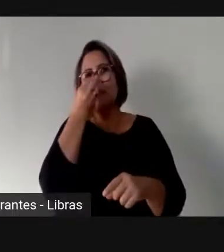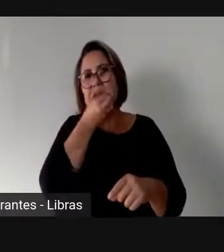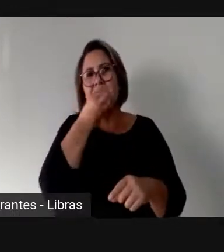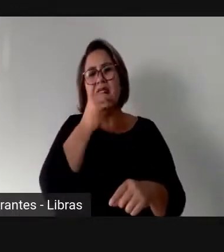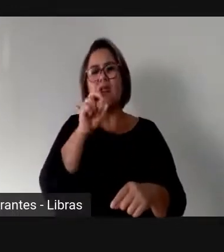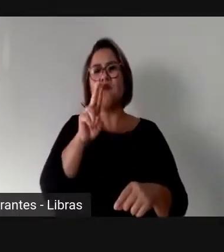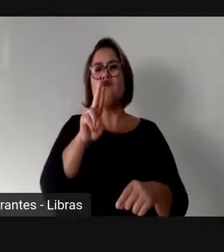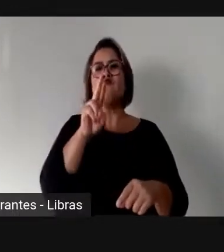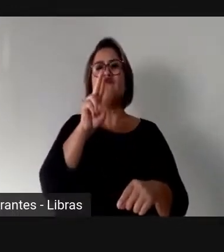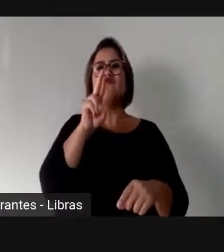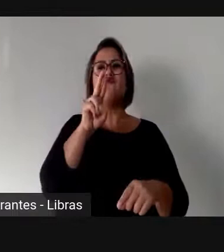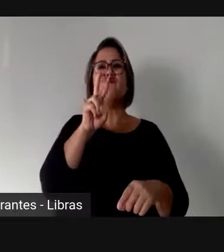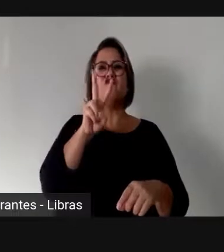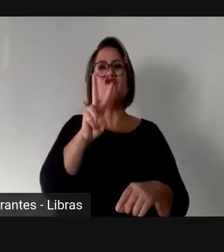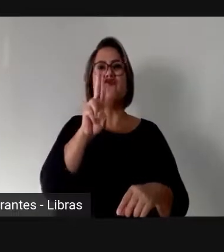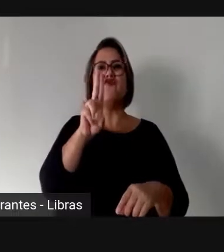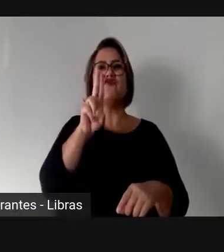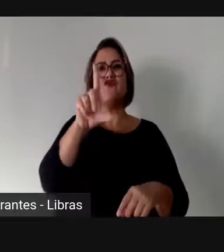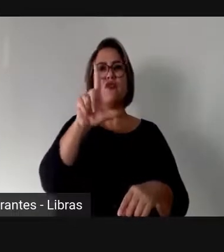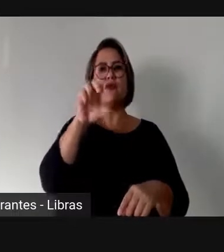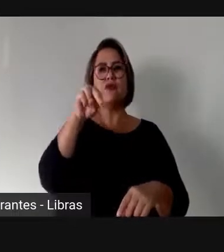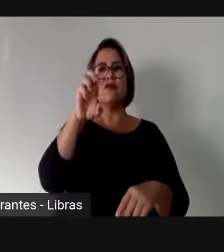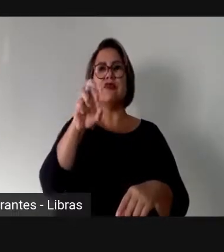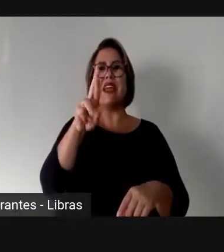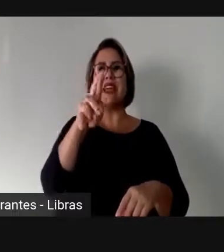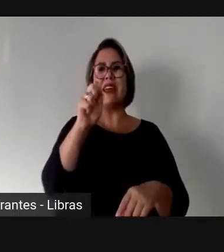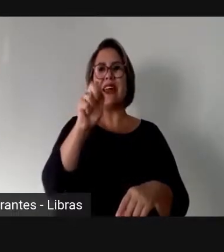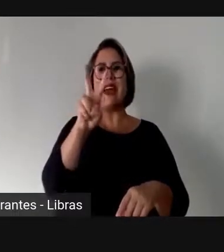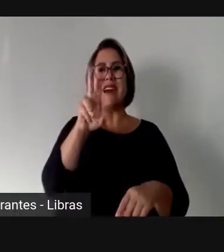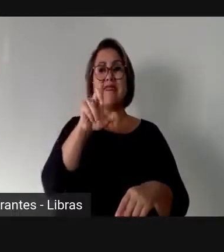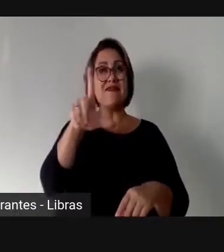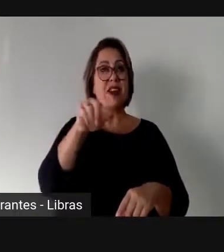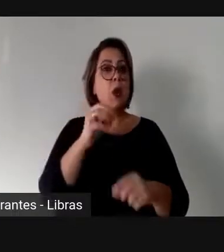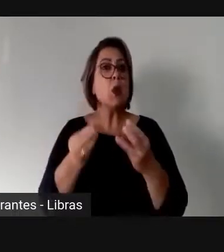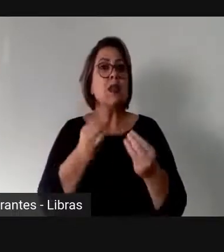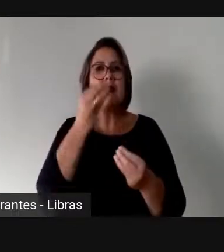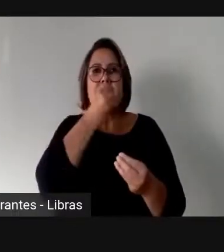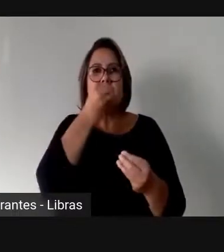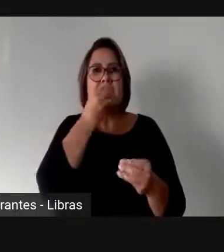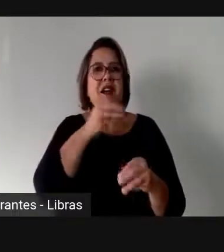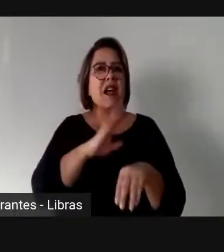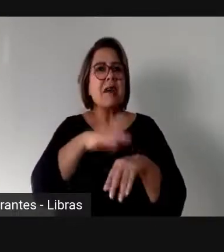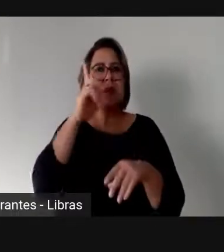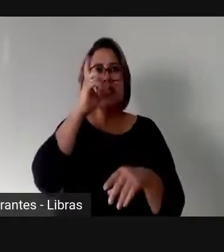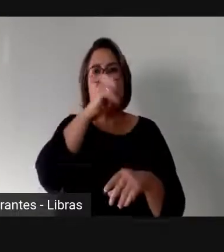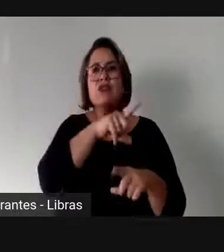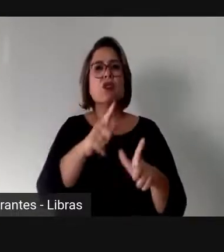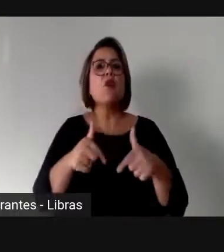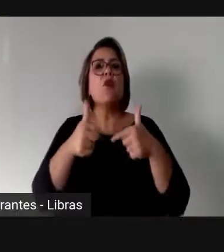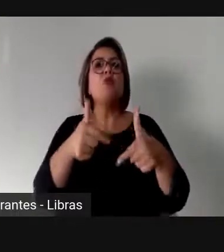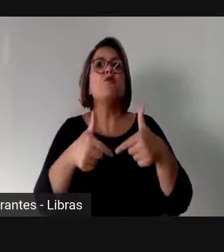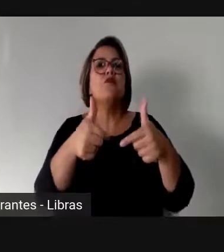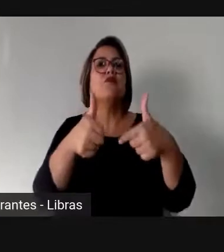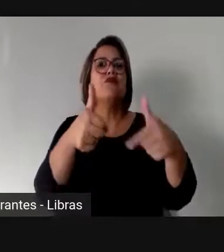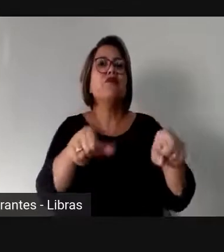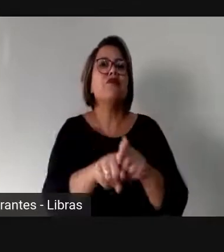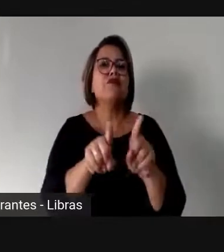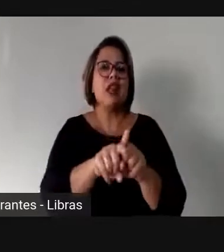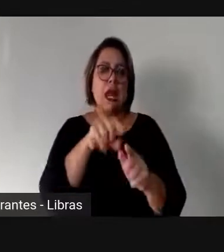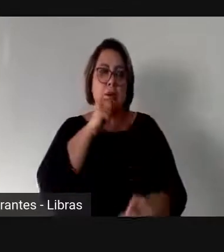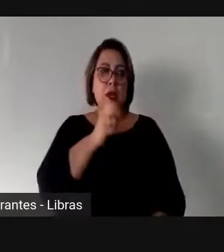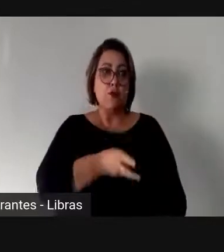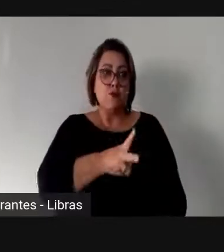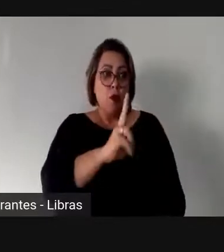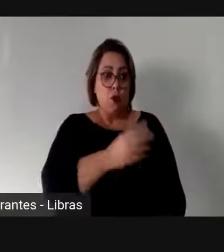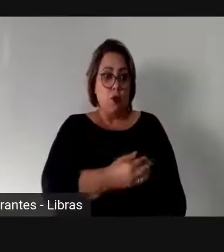brigar pela sua presidência, então não vai ter espaço de você pensar em brigar pela sobrevivência e ainda ocupar espaço